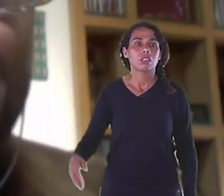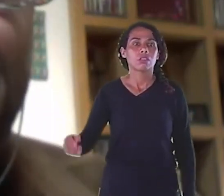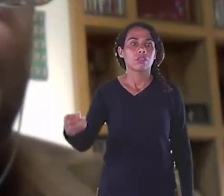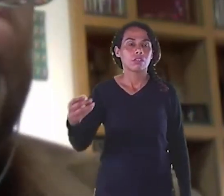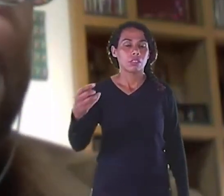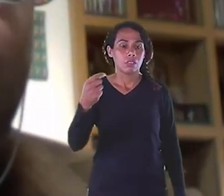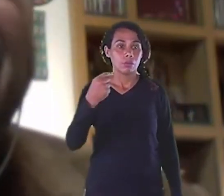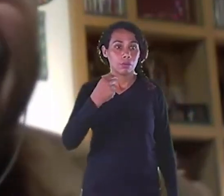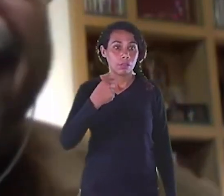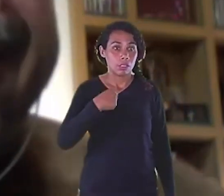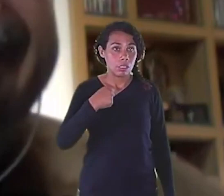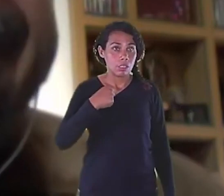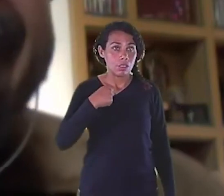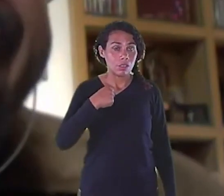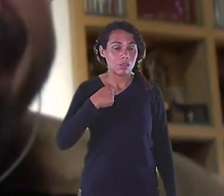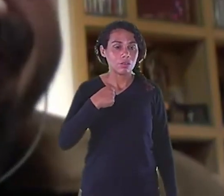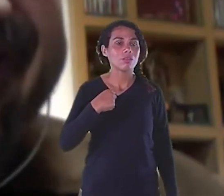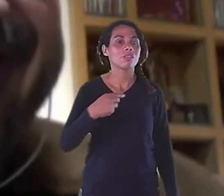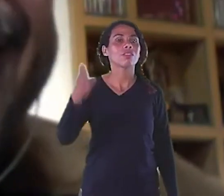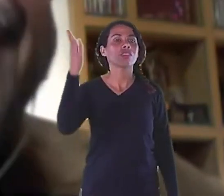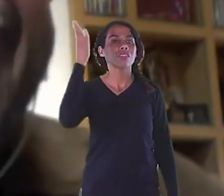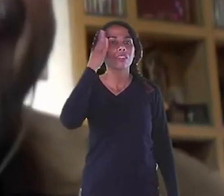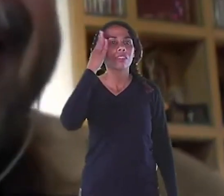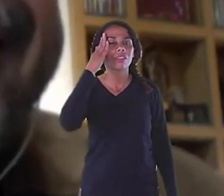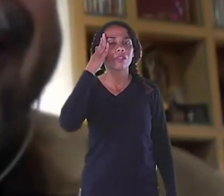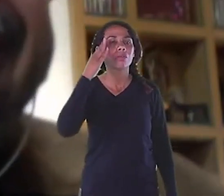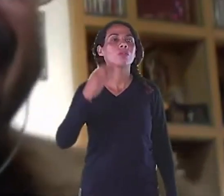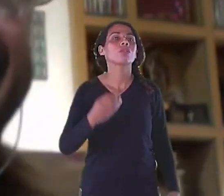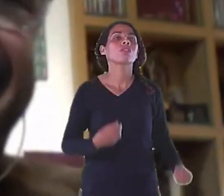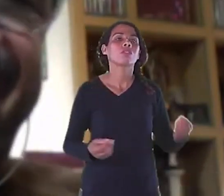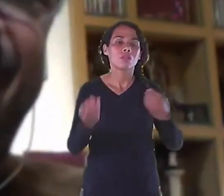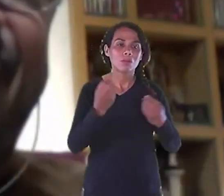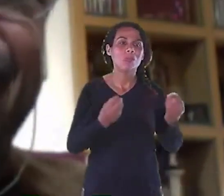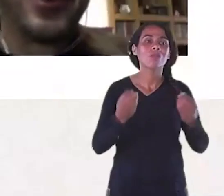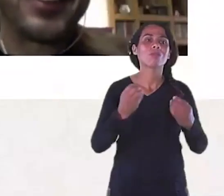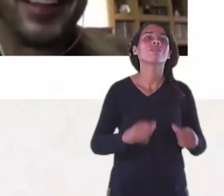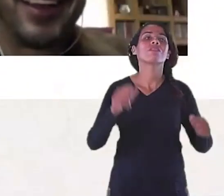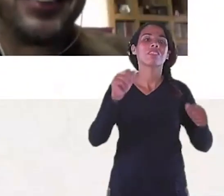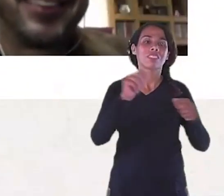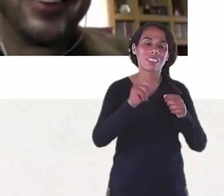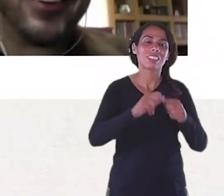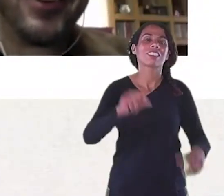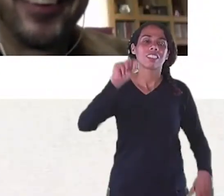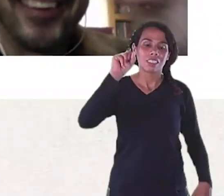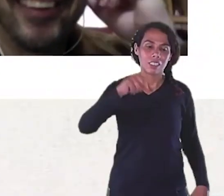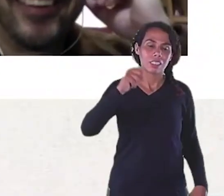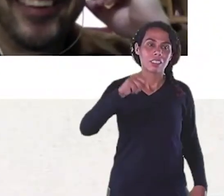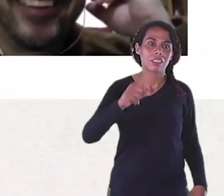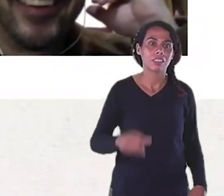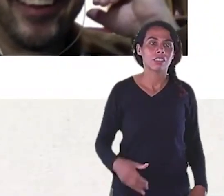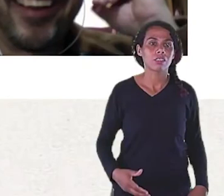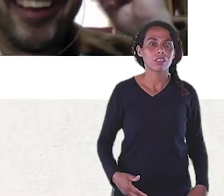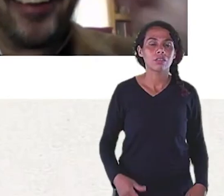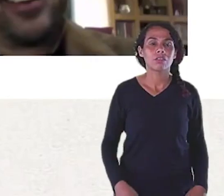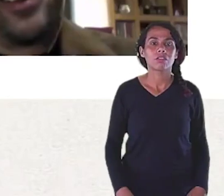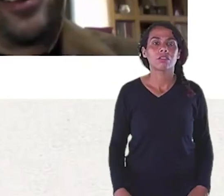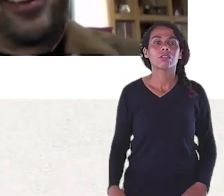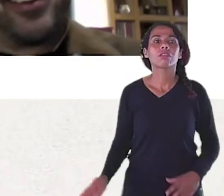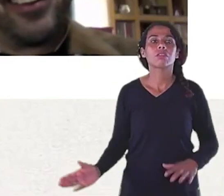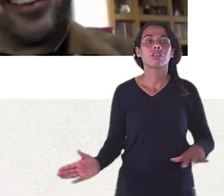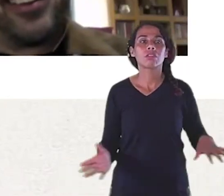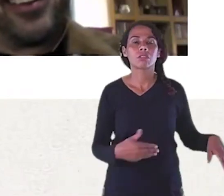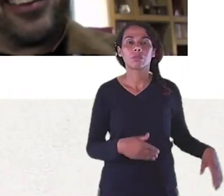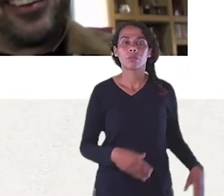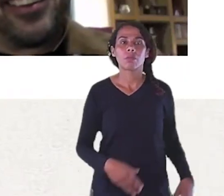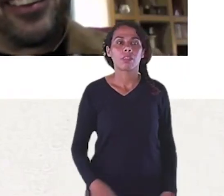Que você foi moldado Eu só esperava isso Gustavo O que é meu irmão Meu compadre Meu